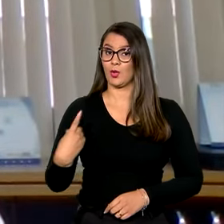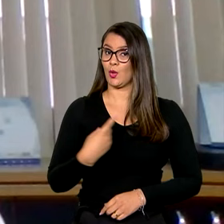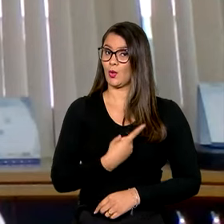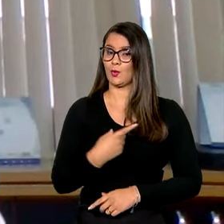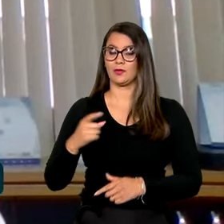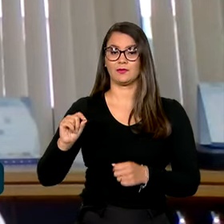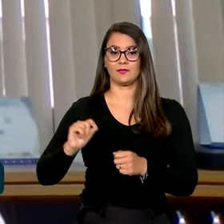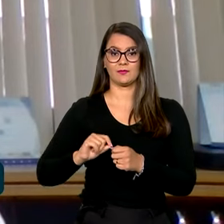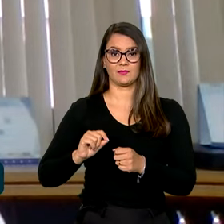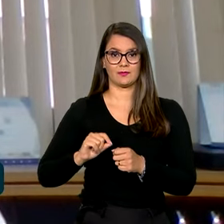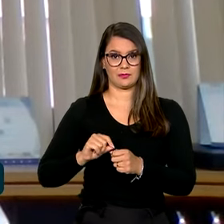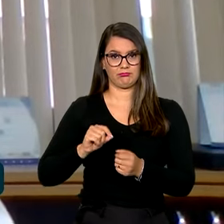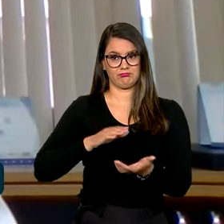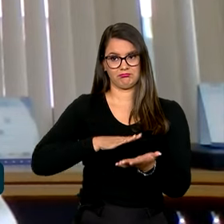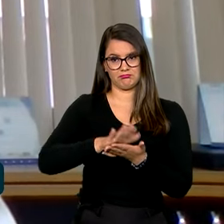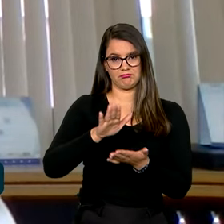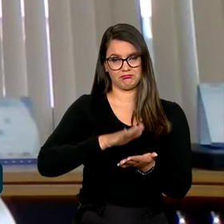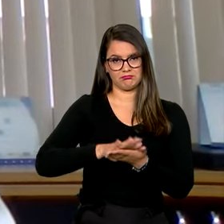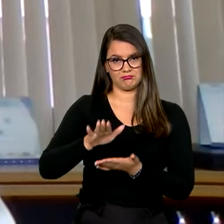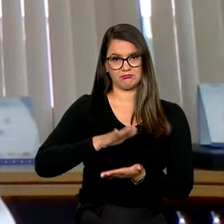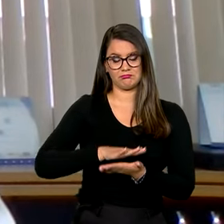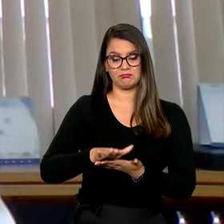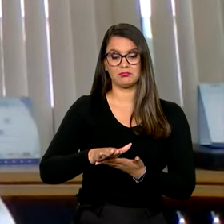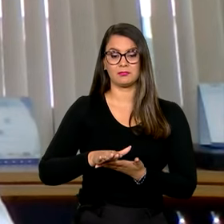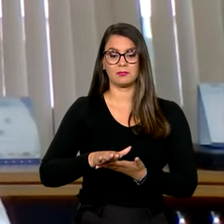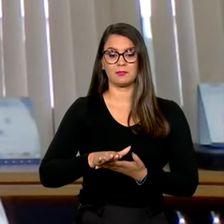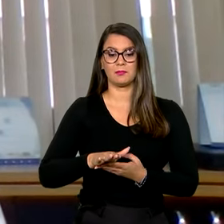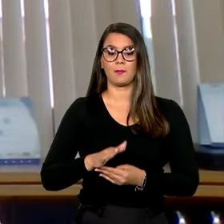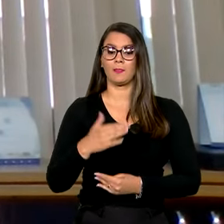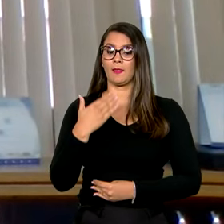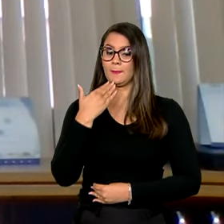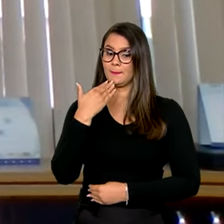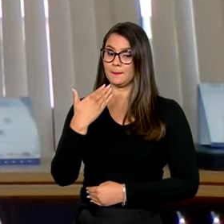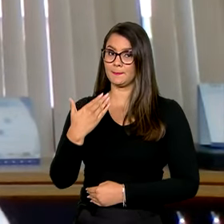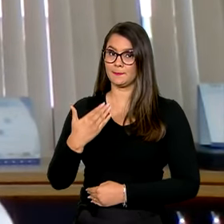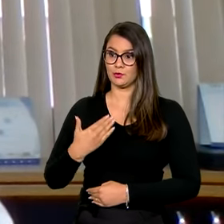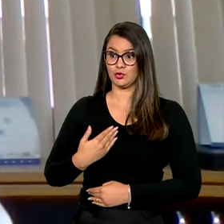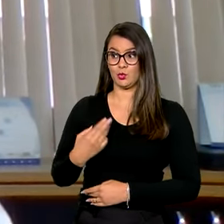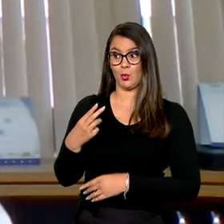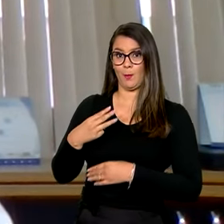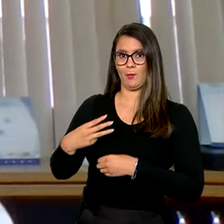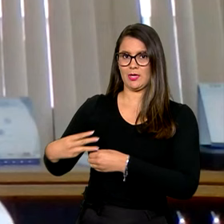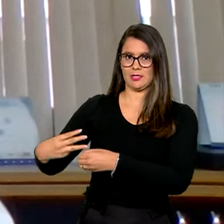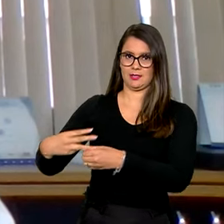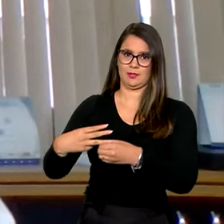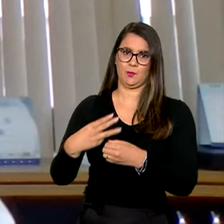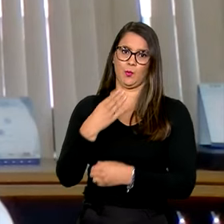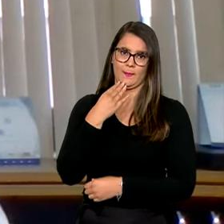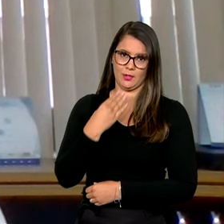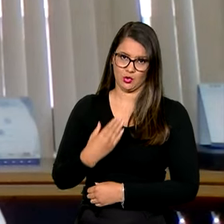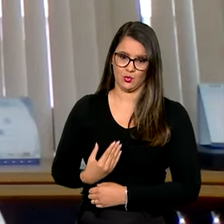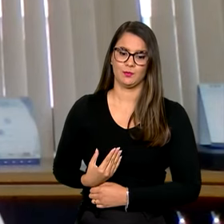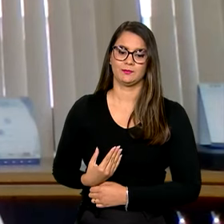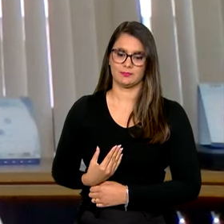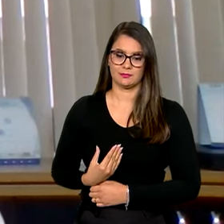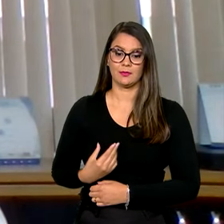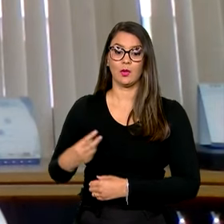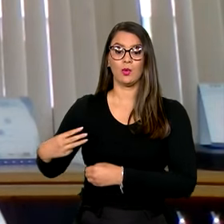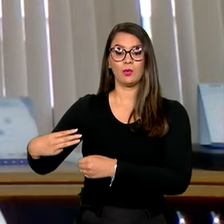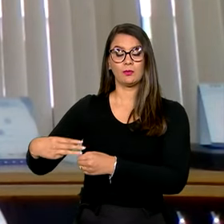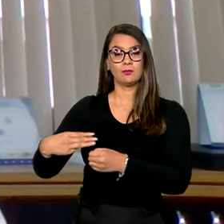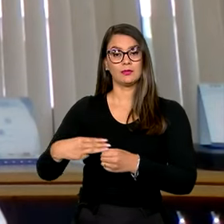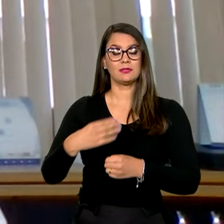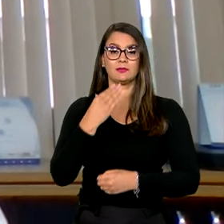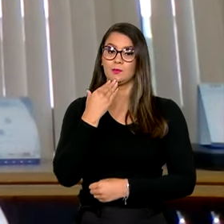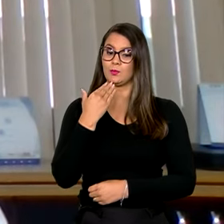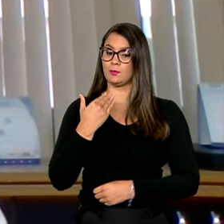essa emissão a pedido dos municípios. São os municípios que pedem para